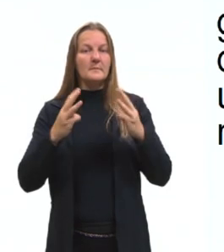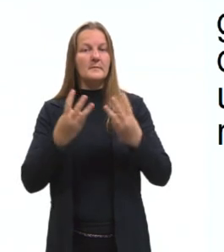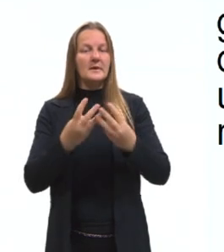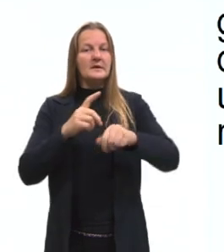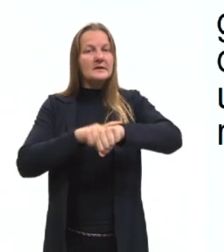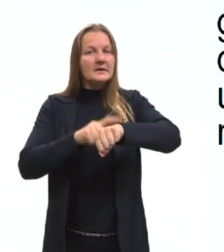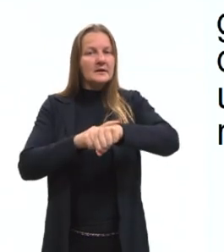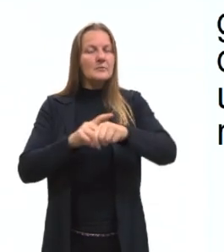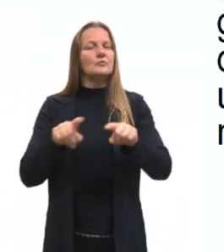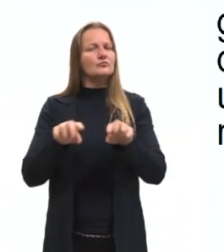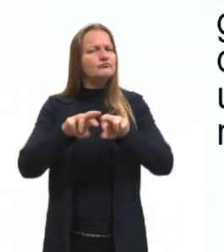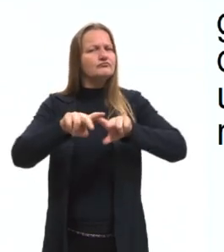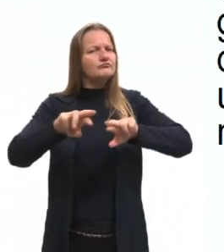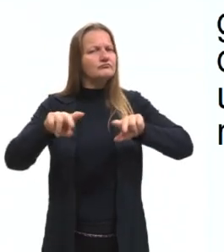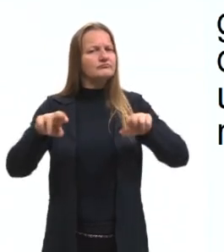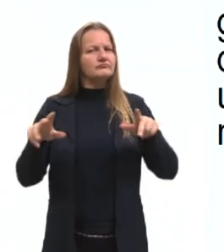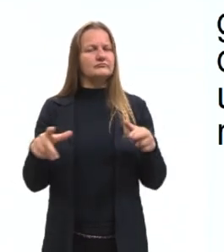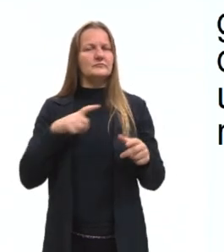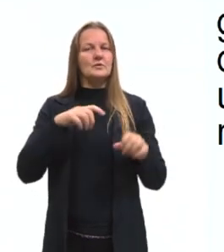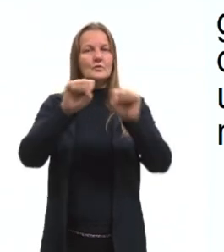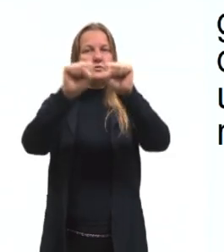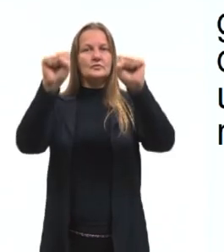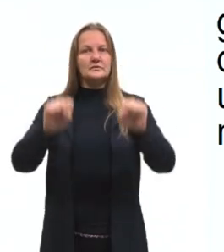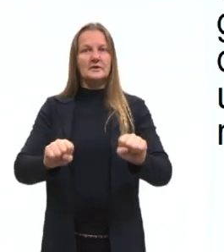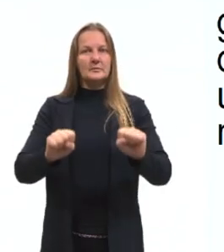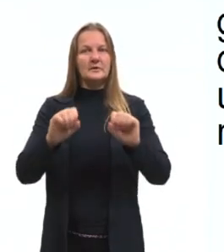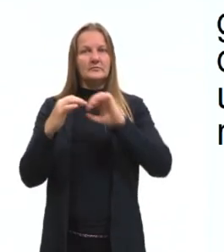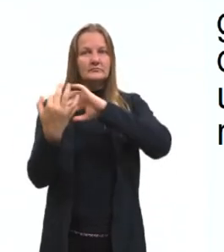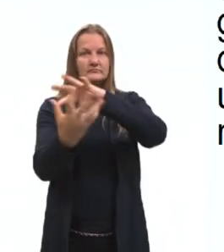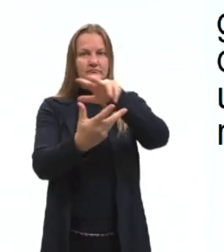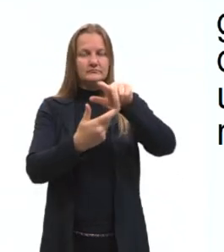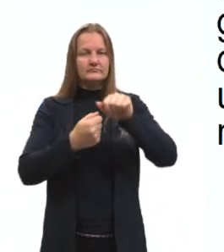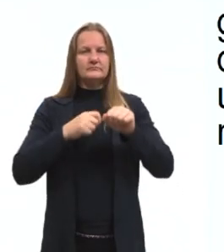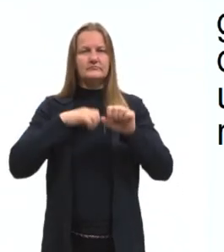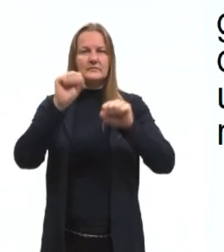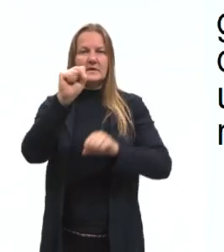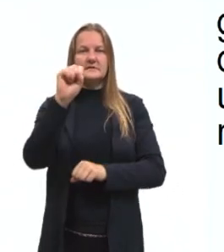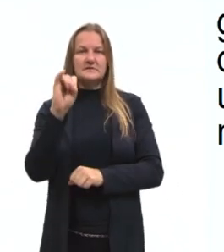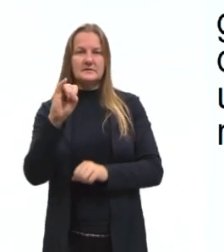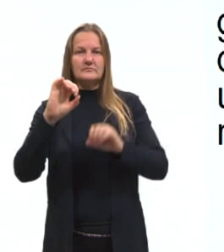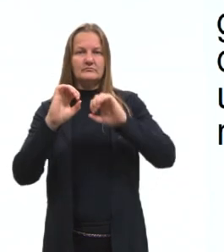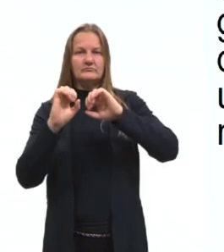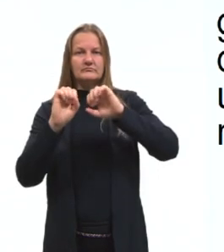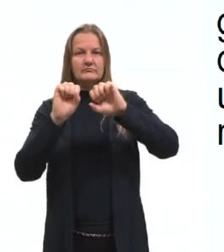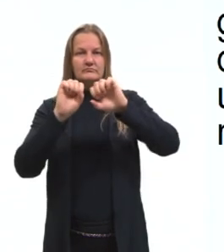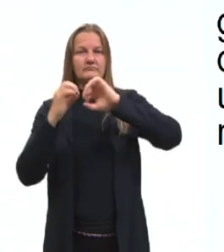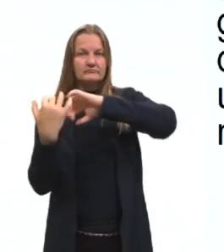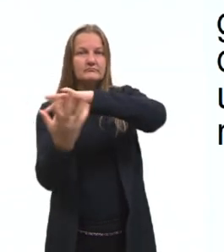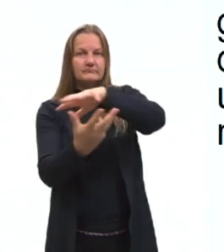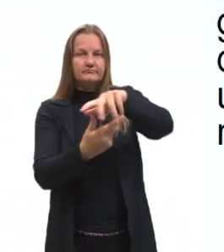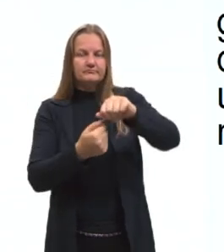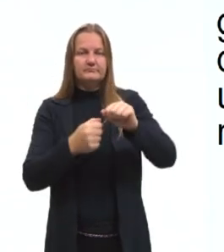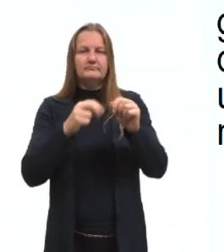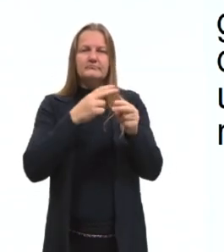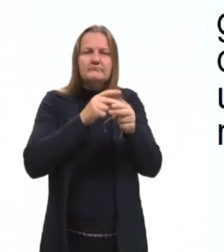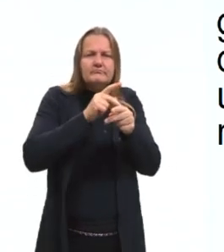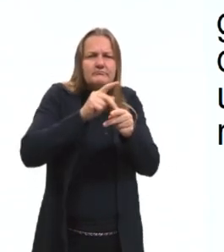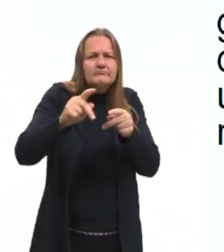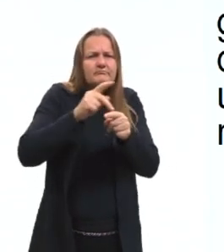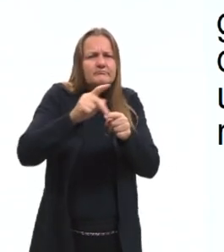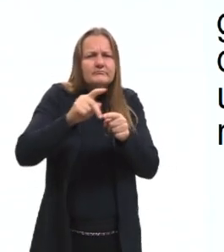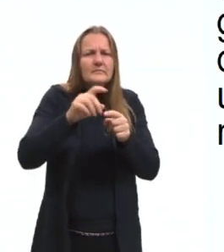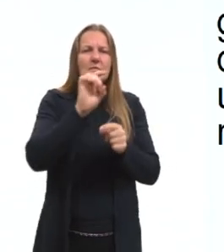tempo e volume. O Sistema Internacional de Unidades, o SI, ele define a unidade padrão de cada